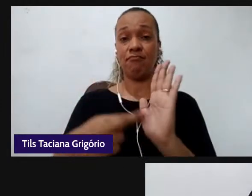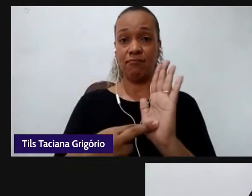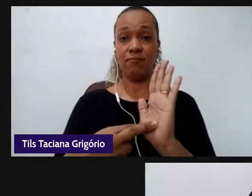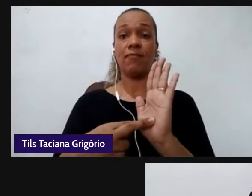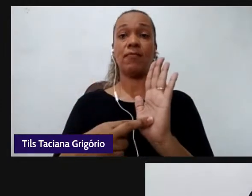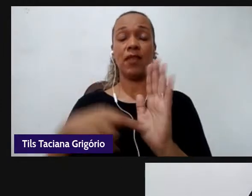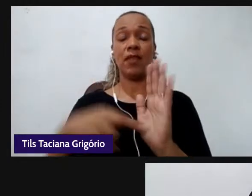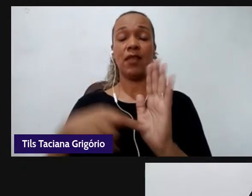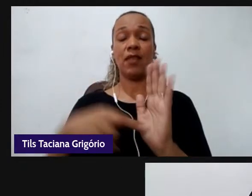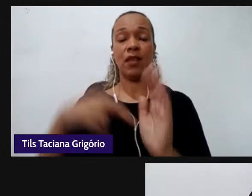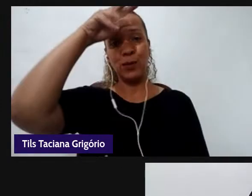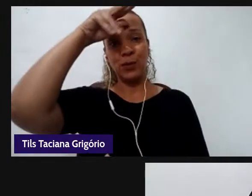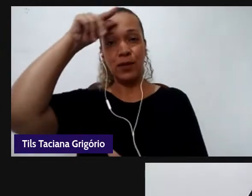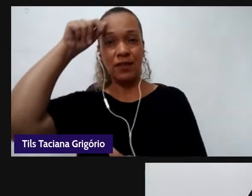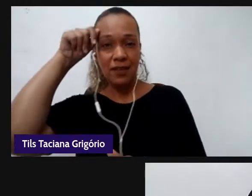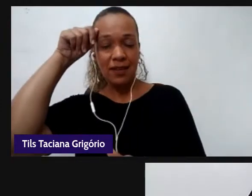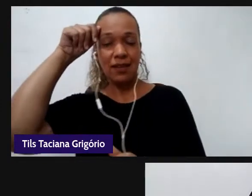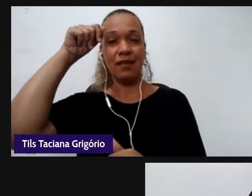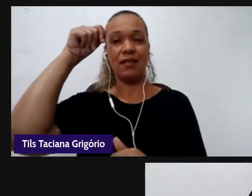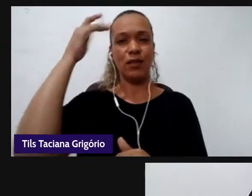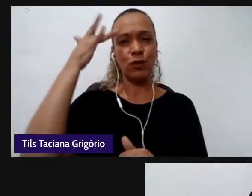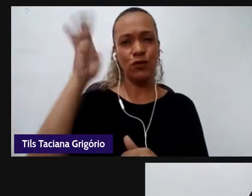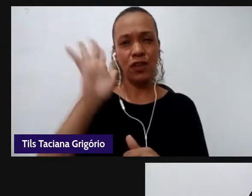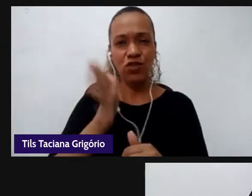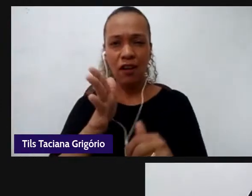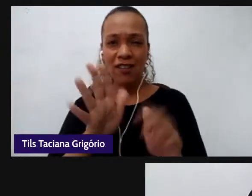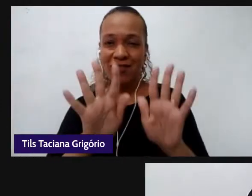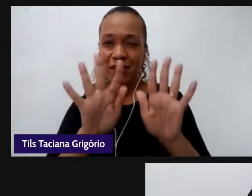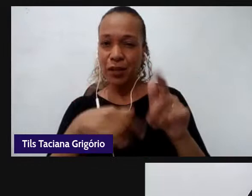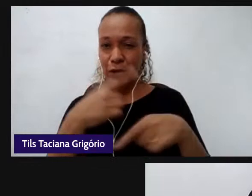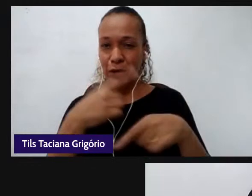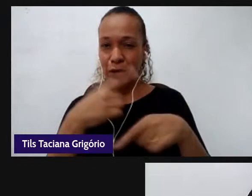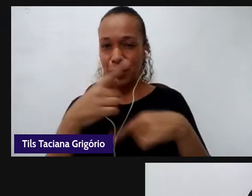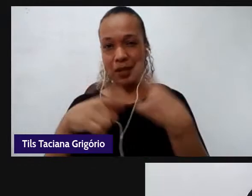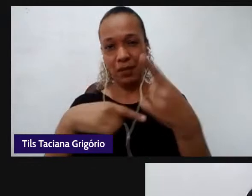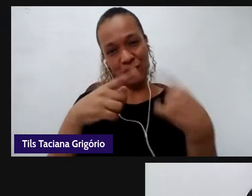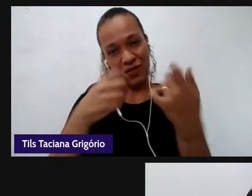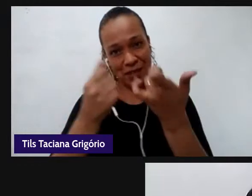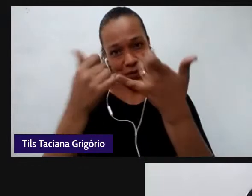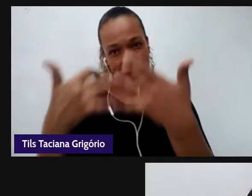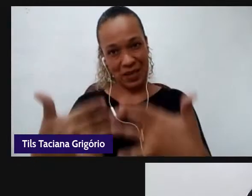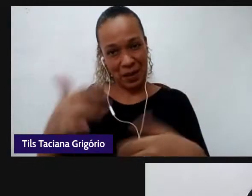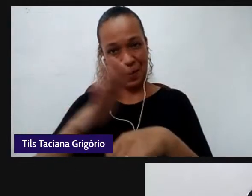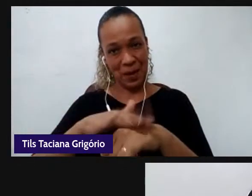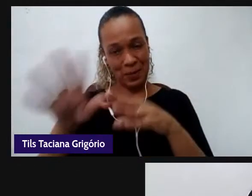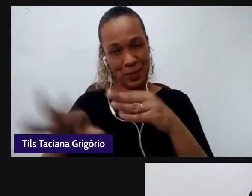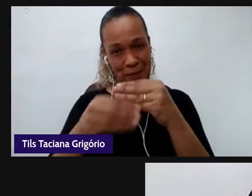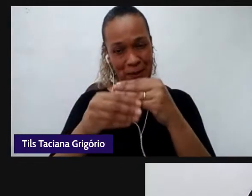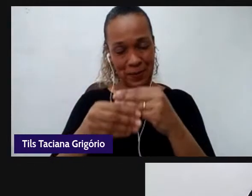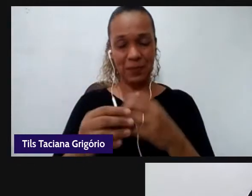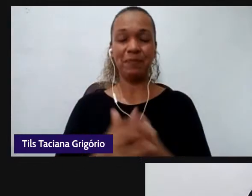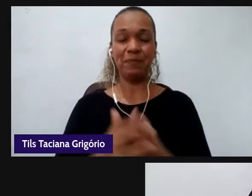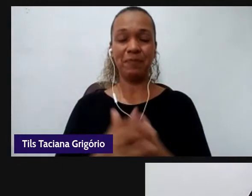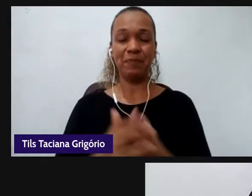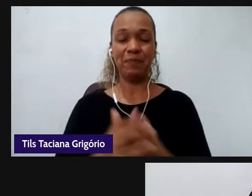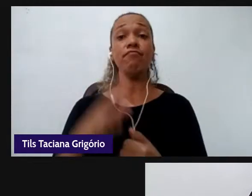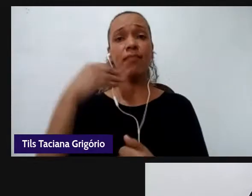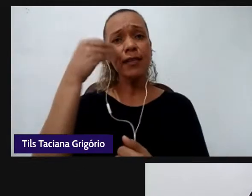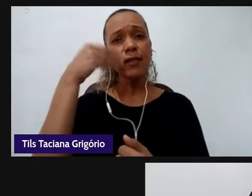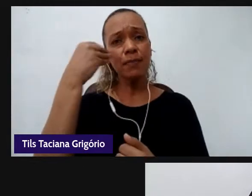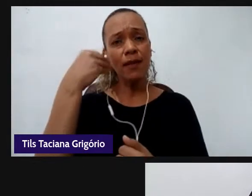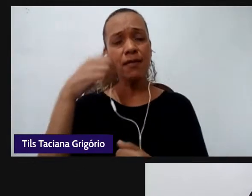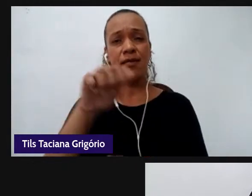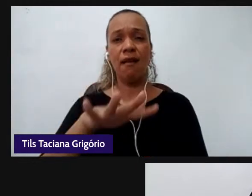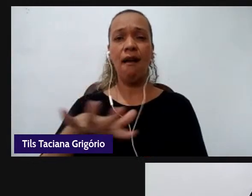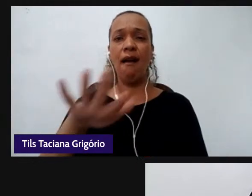sei se você já está em conclusão, mas aí depois você atualiza essa apresentação. Tem experiência na área de letras, com